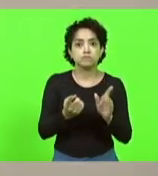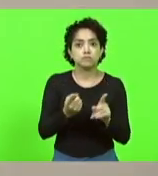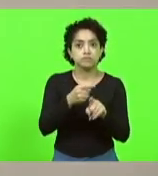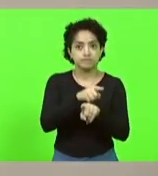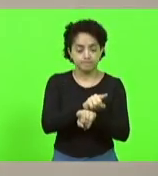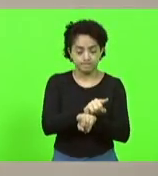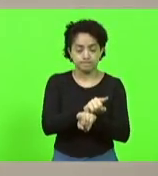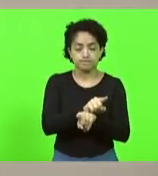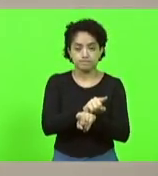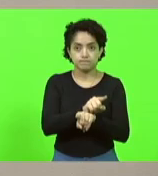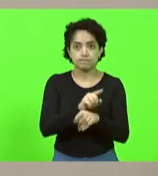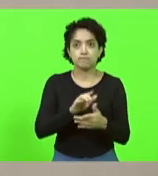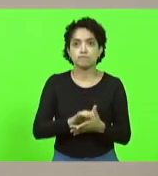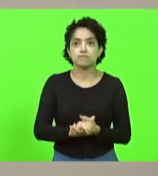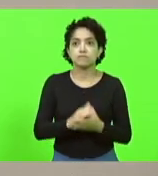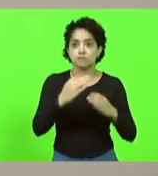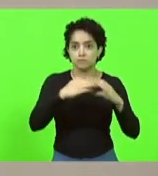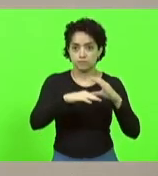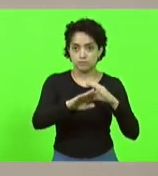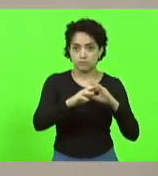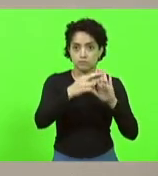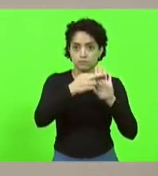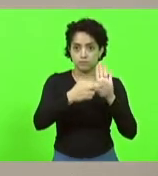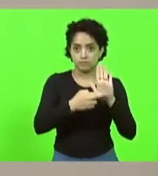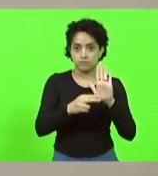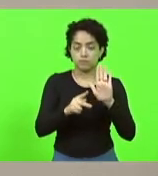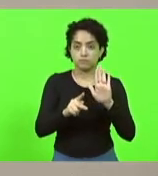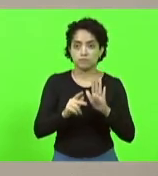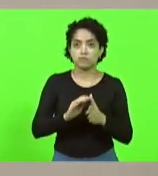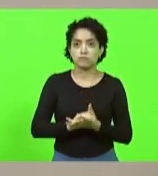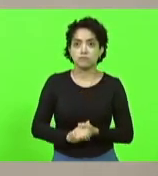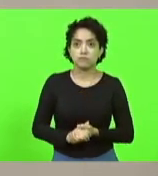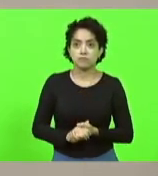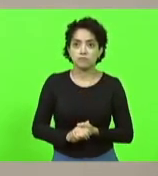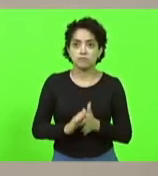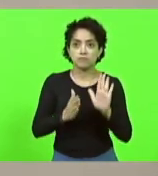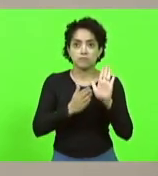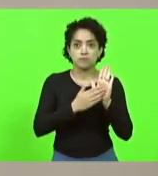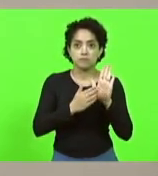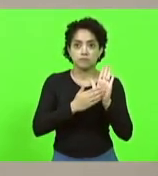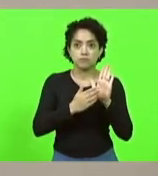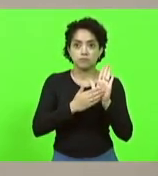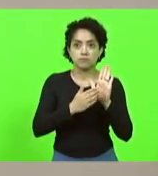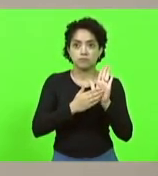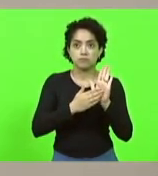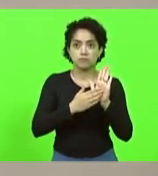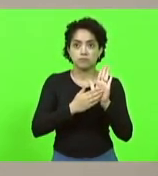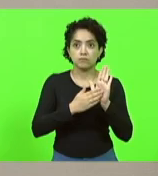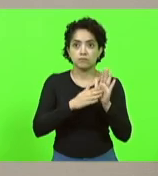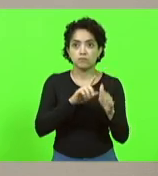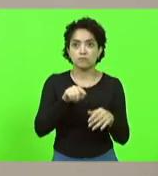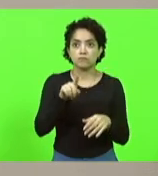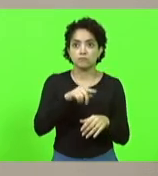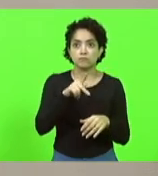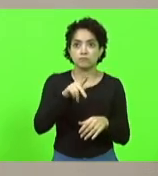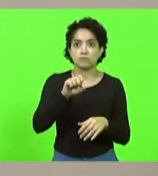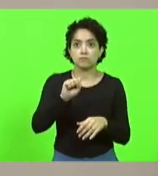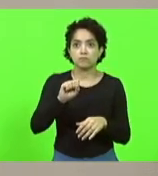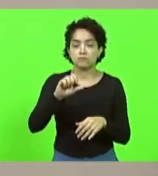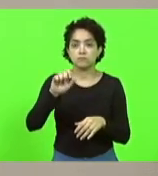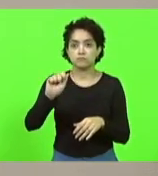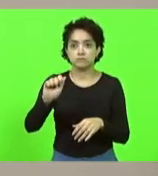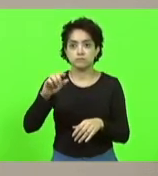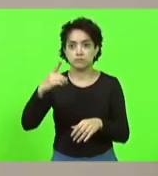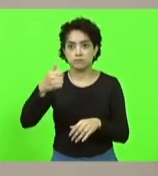matéria e que a mesma terá seu encaminhamento conforme o regimento interno. Proposta de sustação de ato PSA 10.1. 8